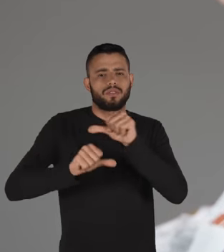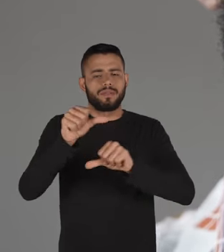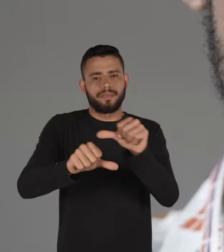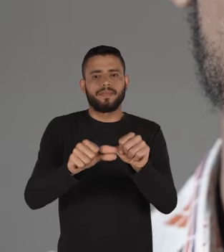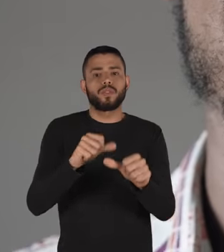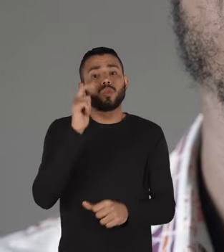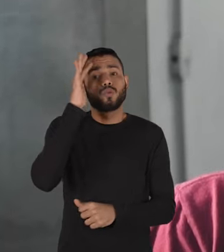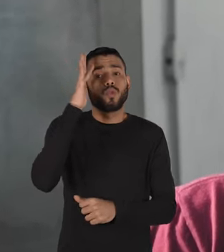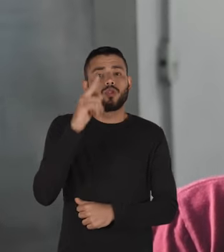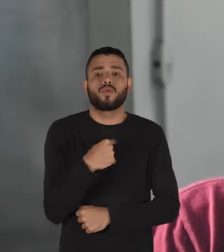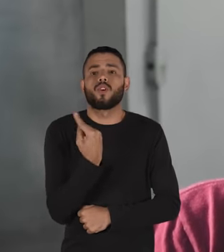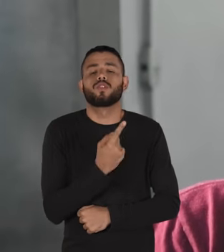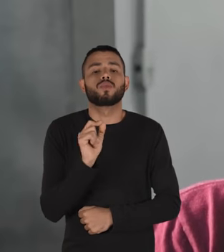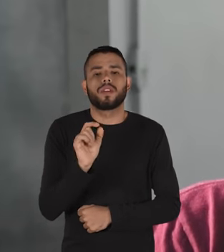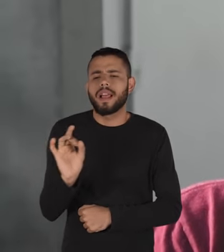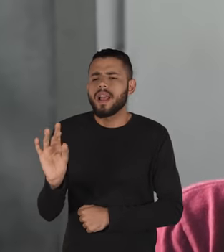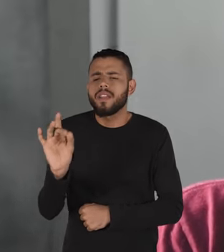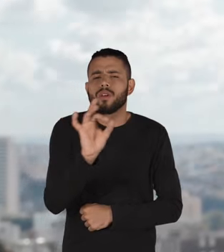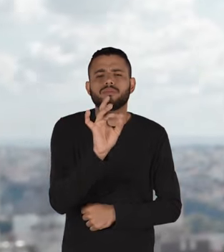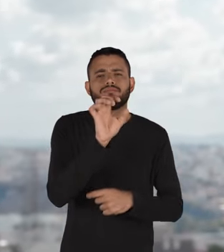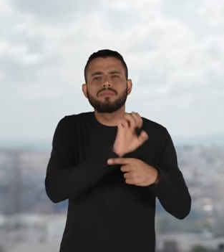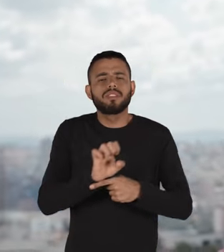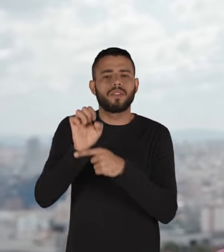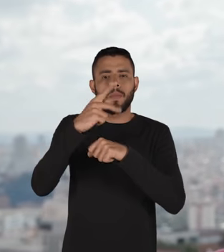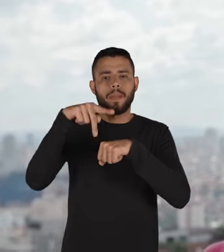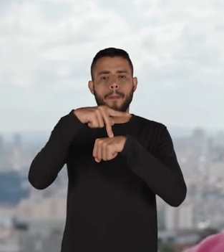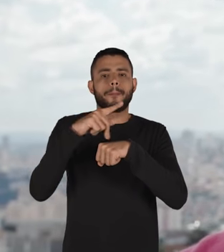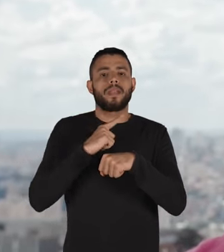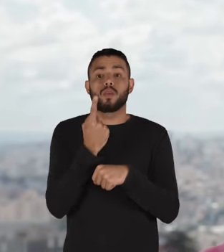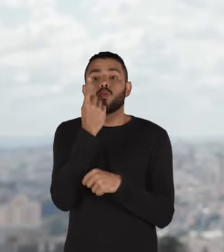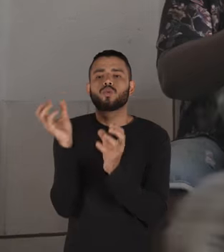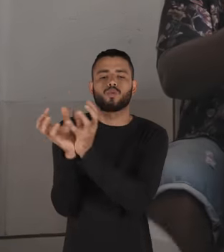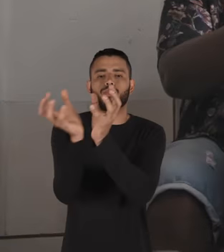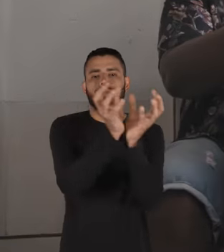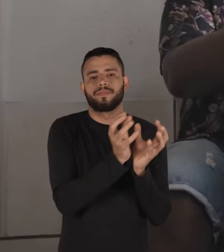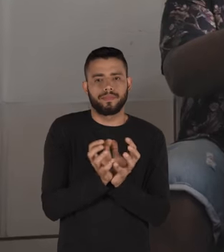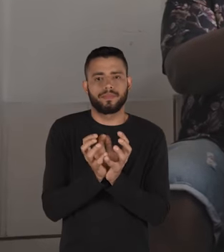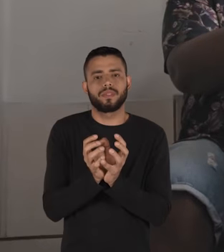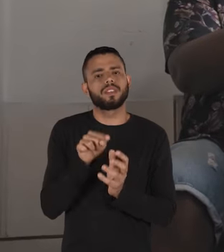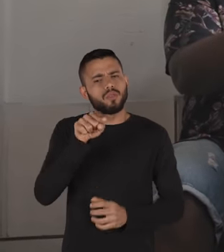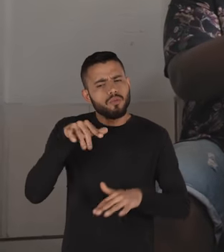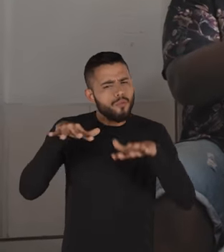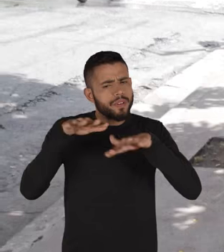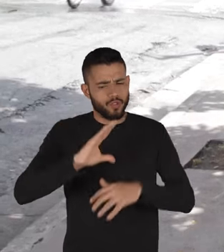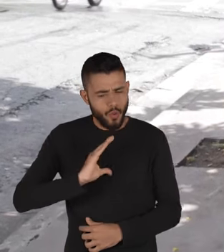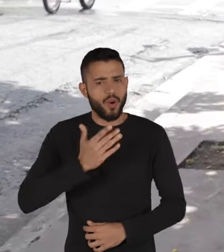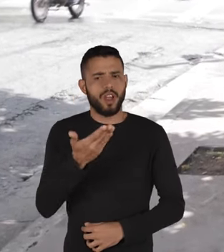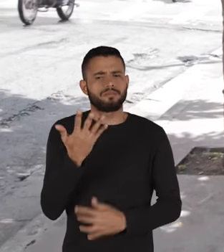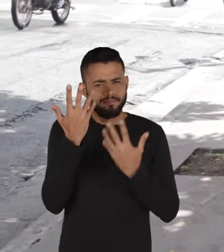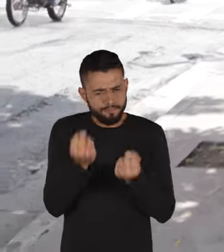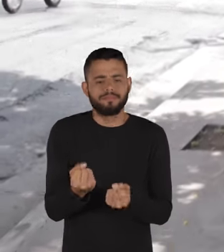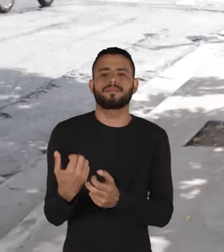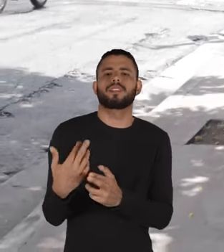transformação nosso sonho é que cada um dos municípios do país possa ter pelo menos um grupo esse é um movimento de coragem